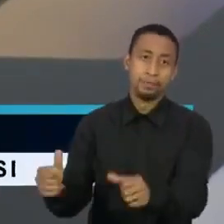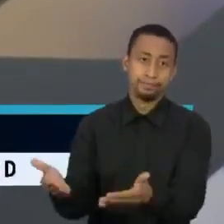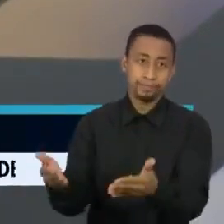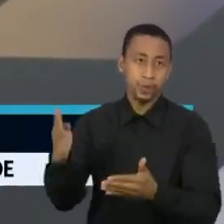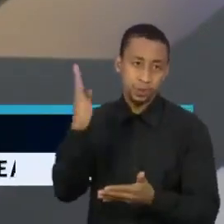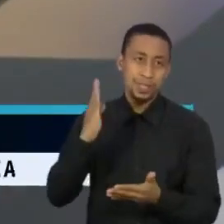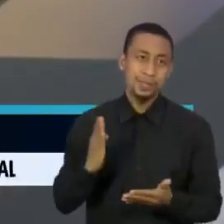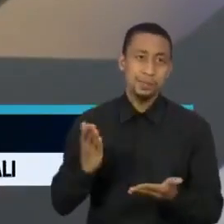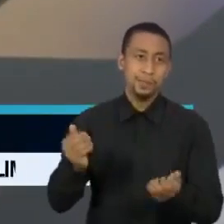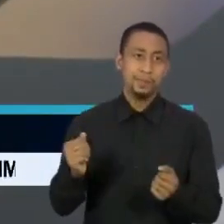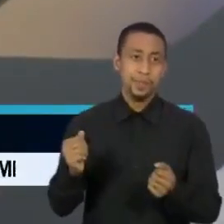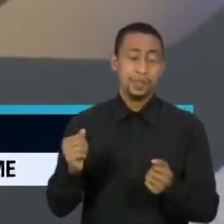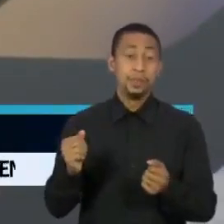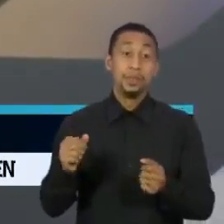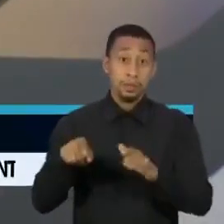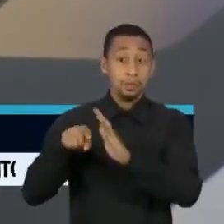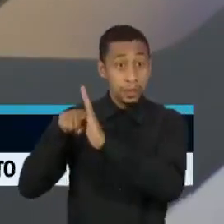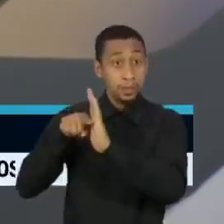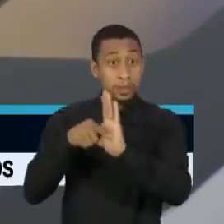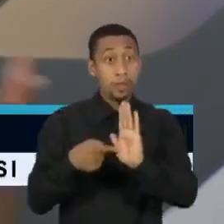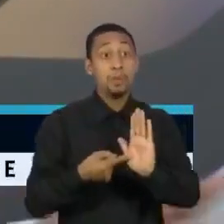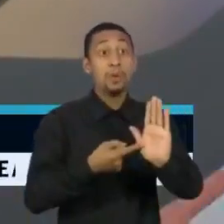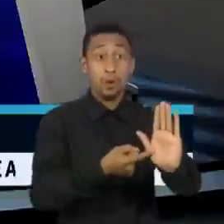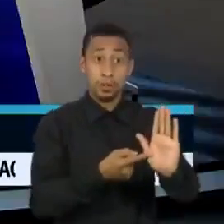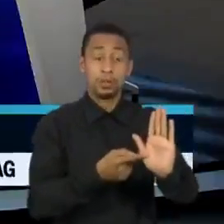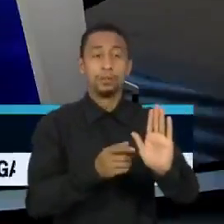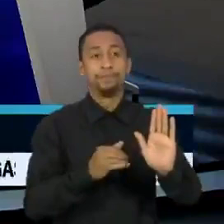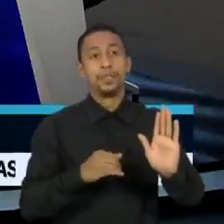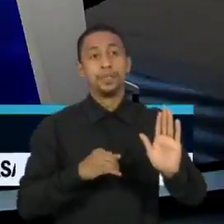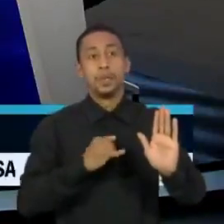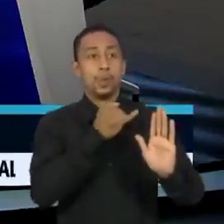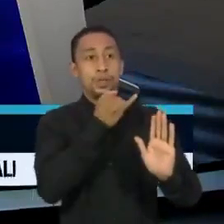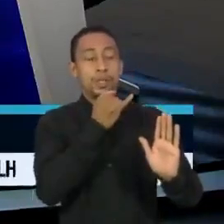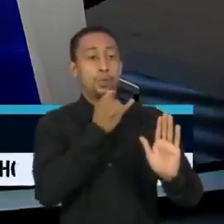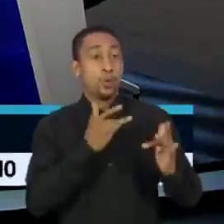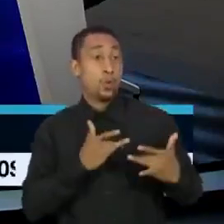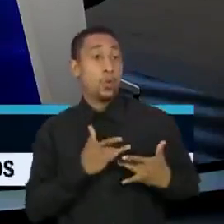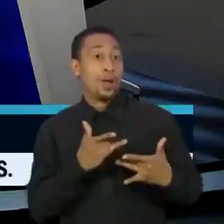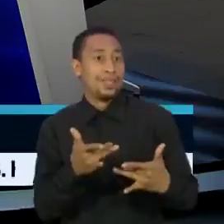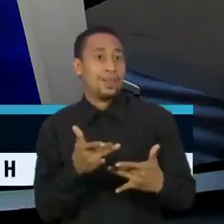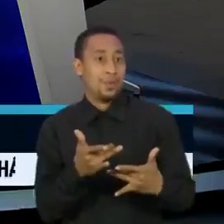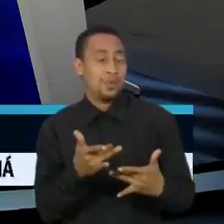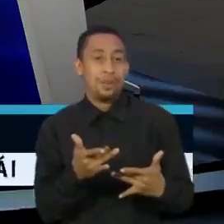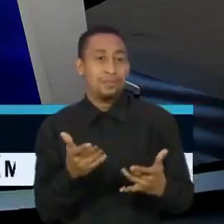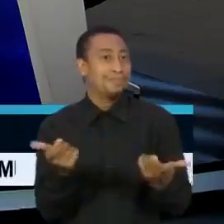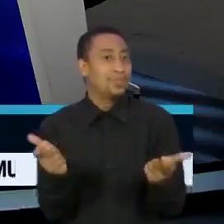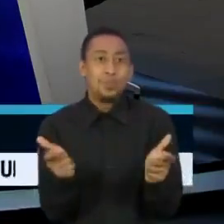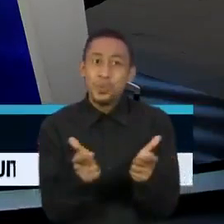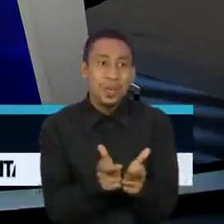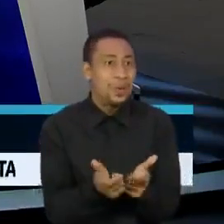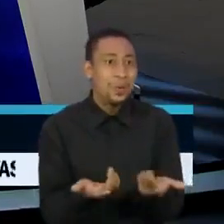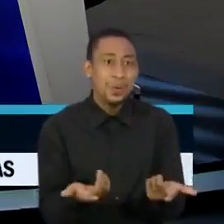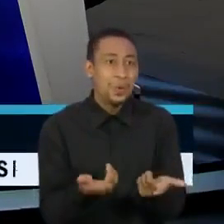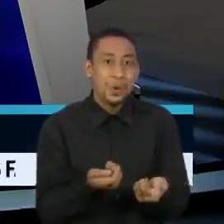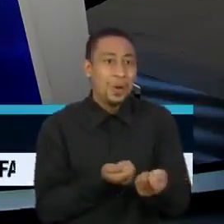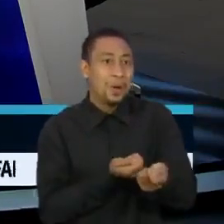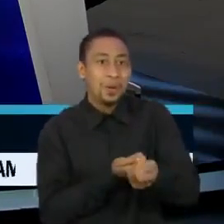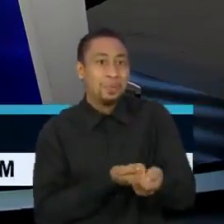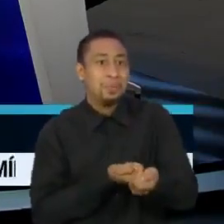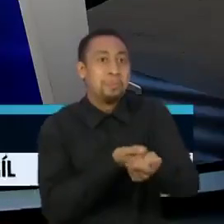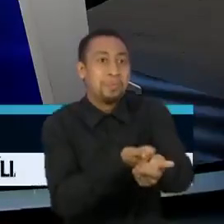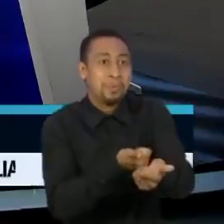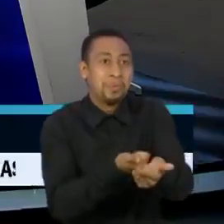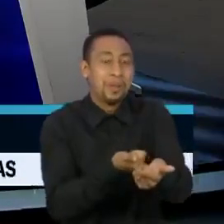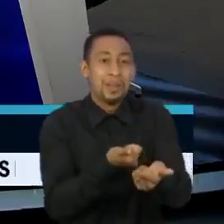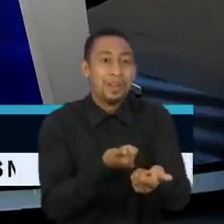com isso ainda a gente tem pesquisas mostrando que diminuiu, por exemplo, o número de doações, por exemplo, as pessoas de fato estão passando fome e